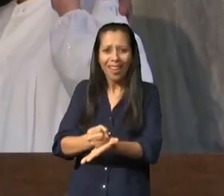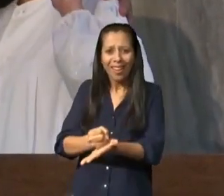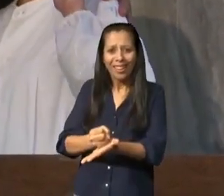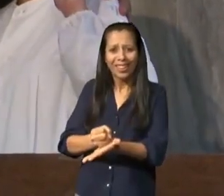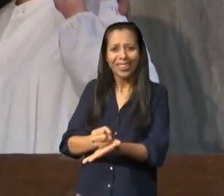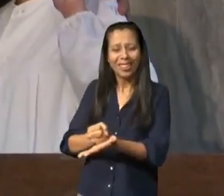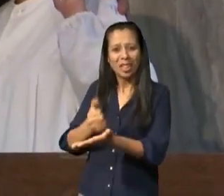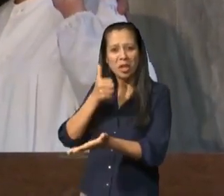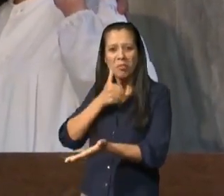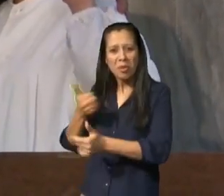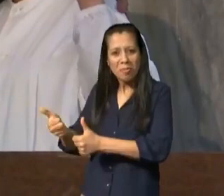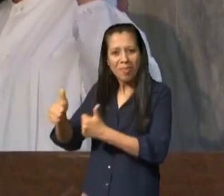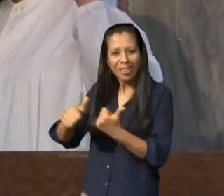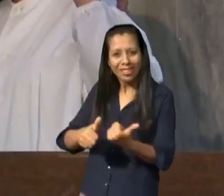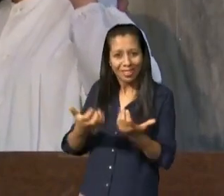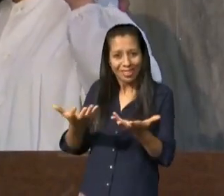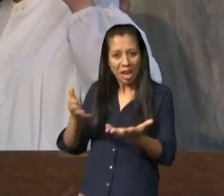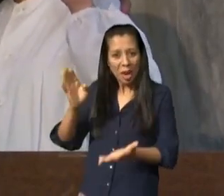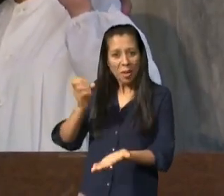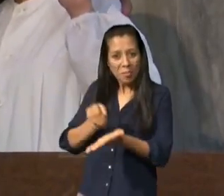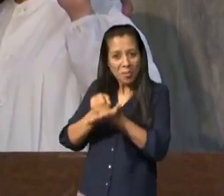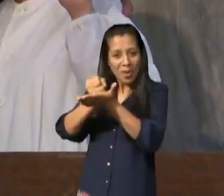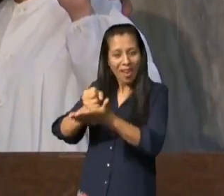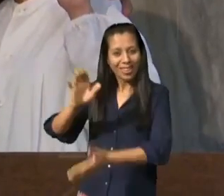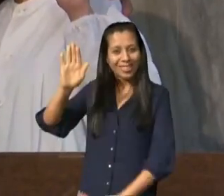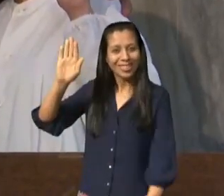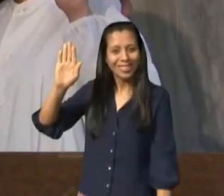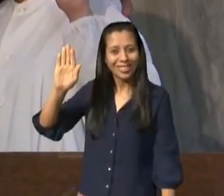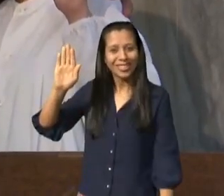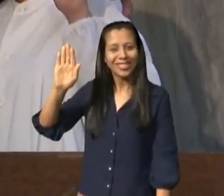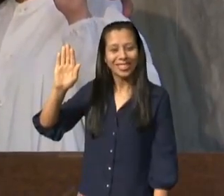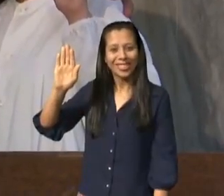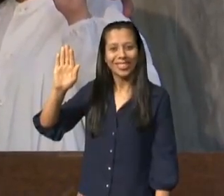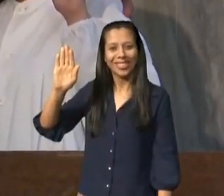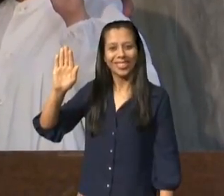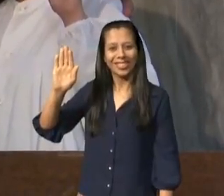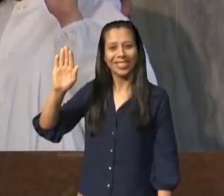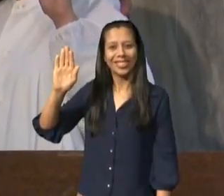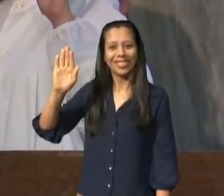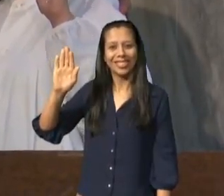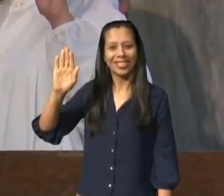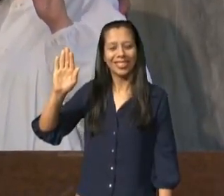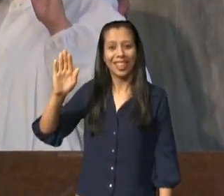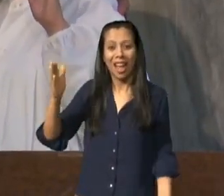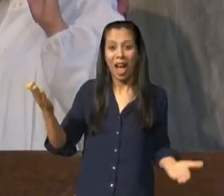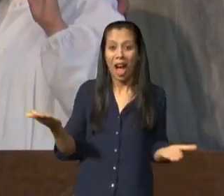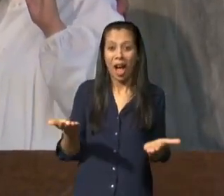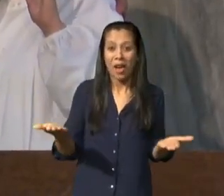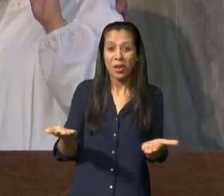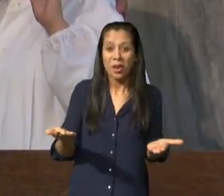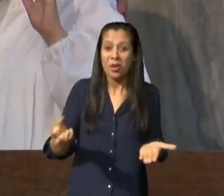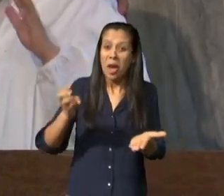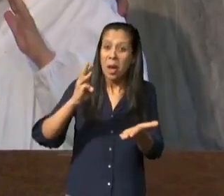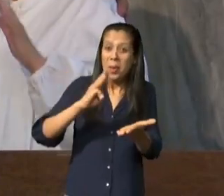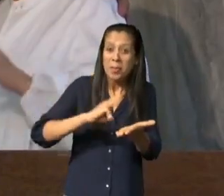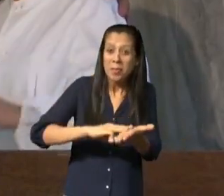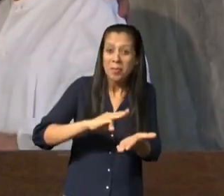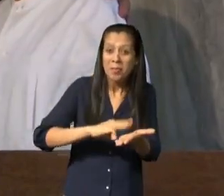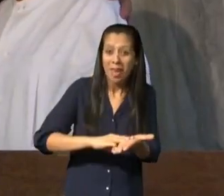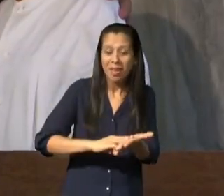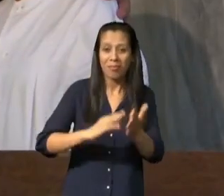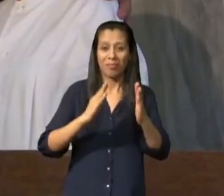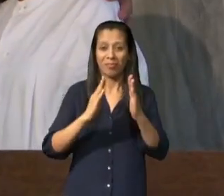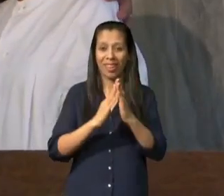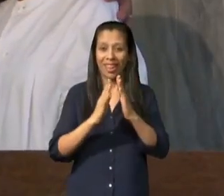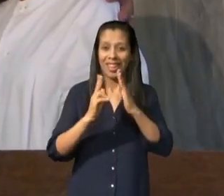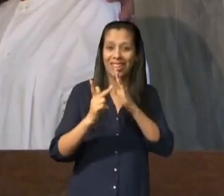uma saudação assim olha aí olha coisa linda olha aí você agora se torna membro da igreja Adventista do sétimo